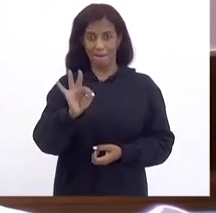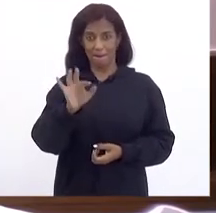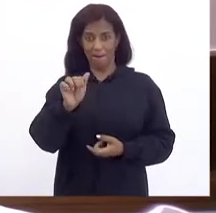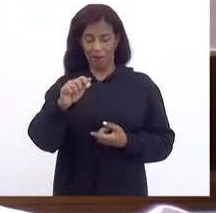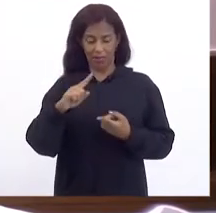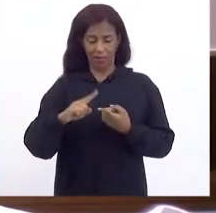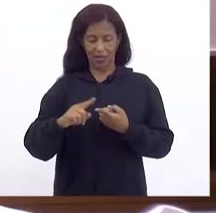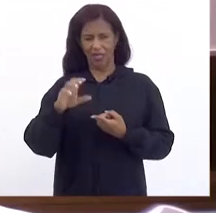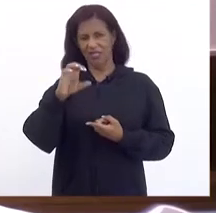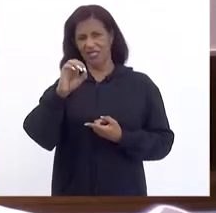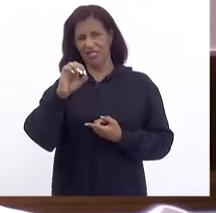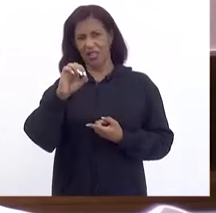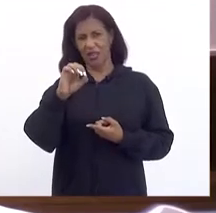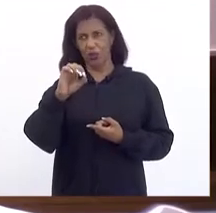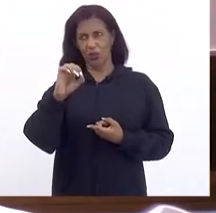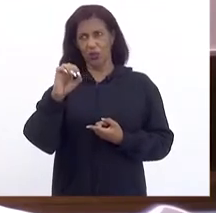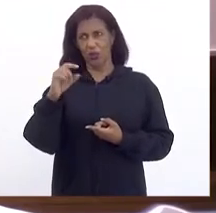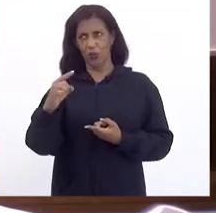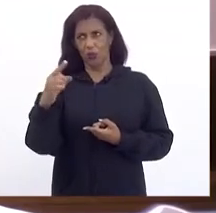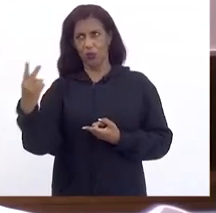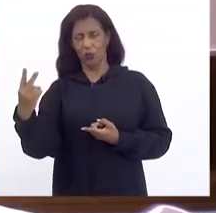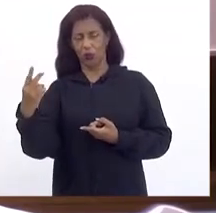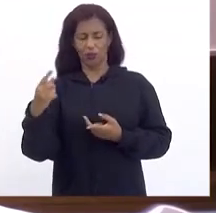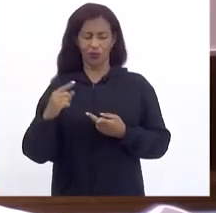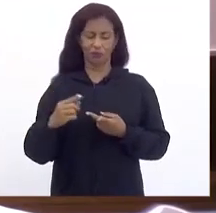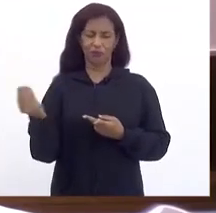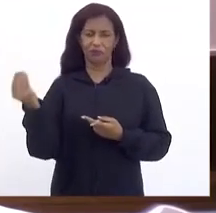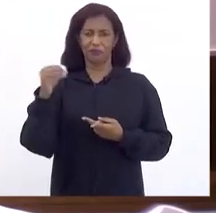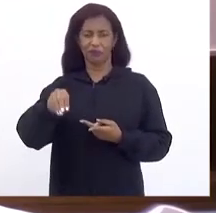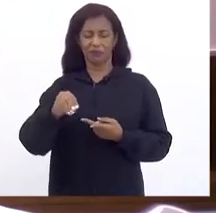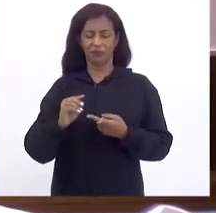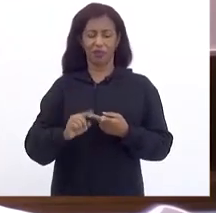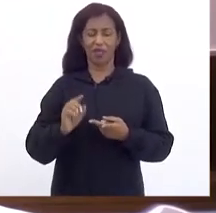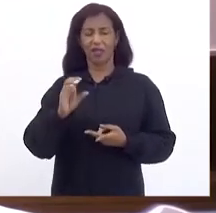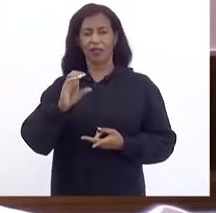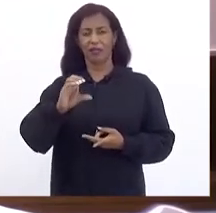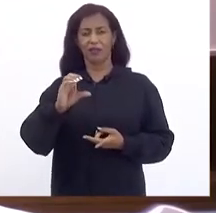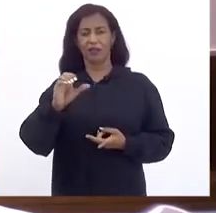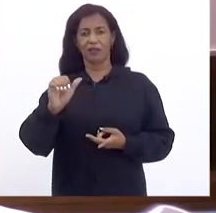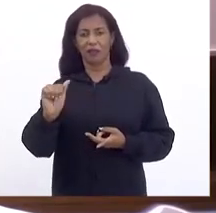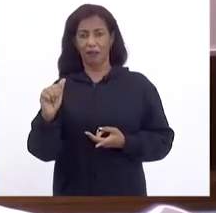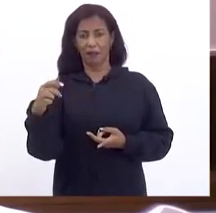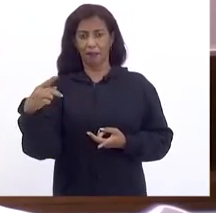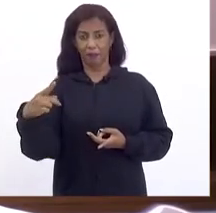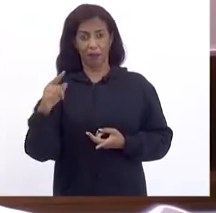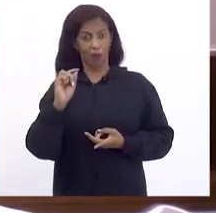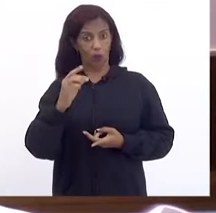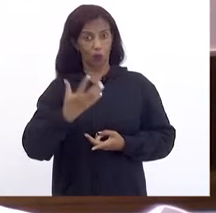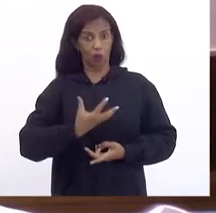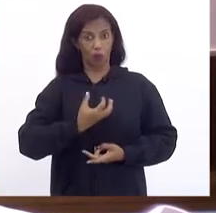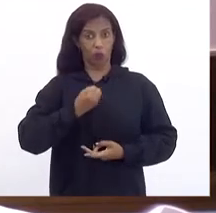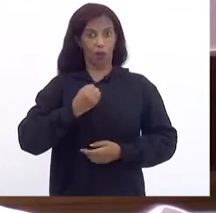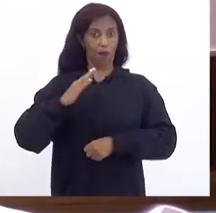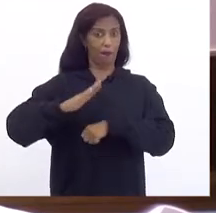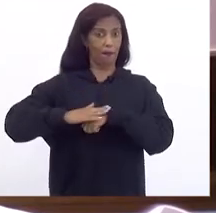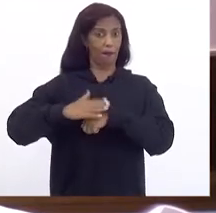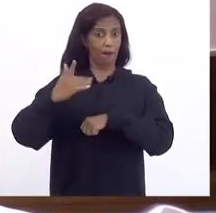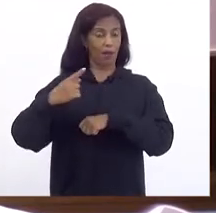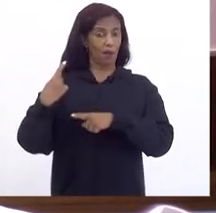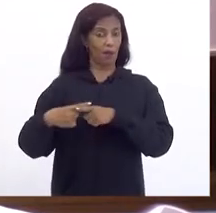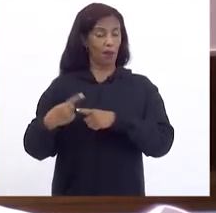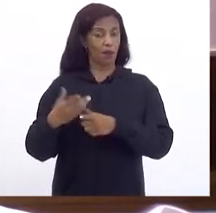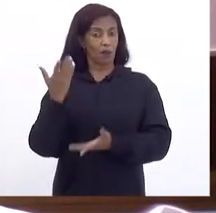0, 1 e 2 E aquisição De CAP O que me assusta Mais ainda Porque a gente pode Ter uma despesa